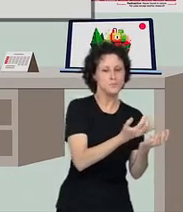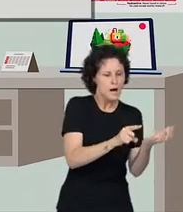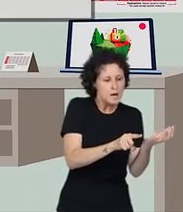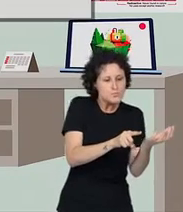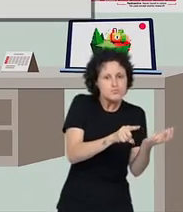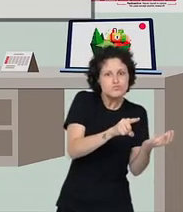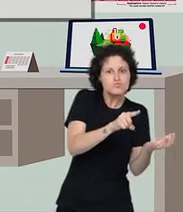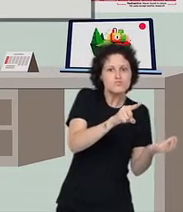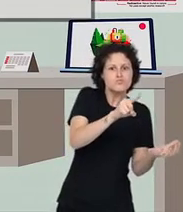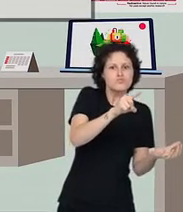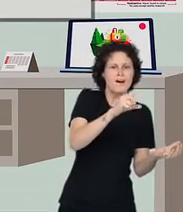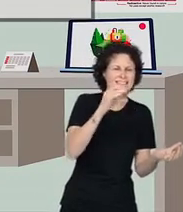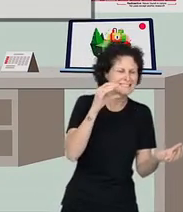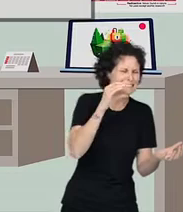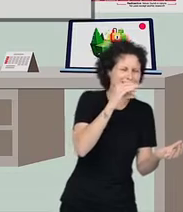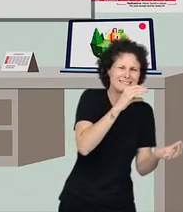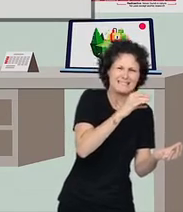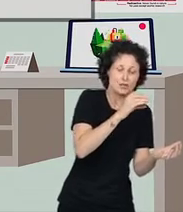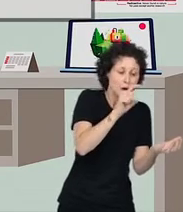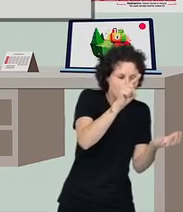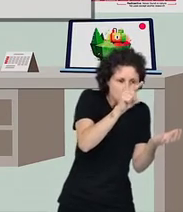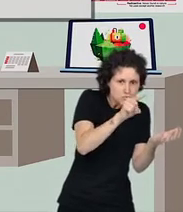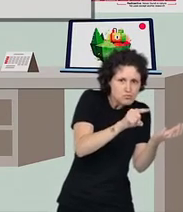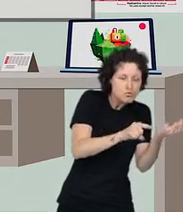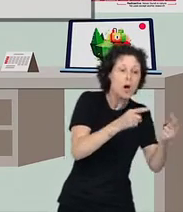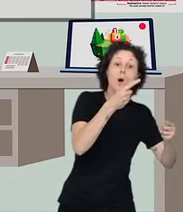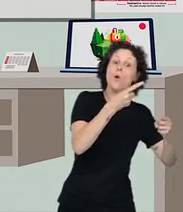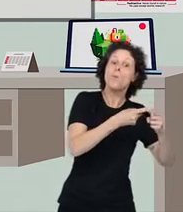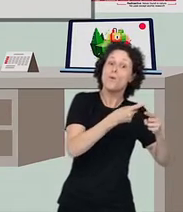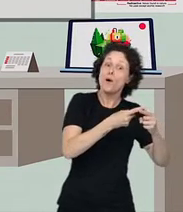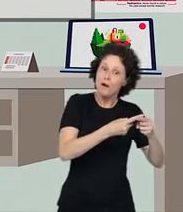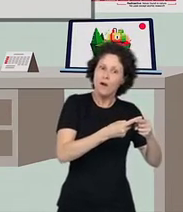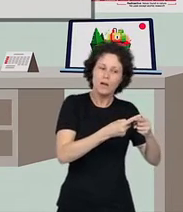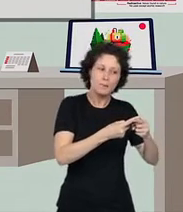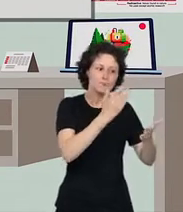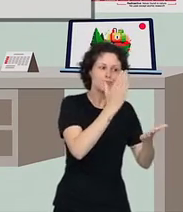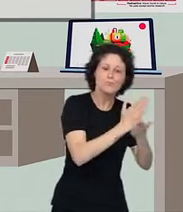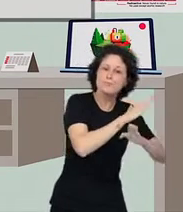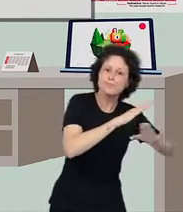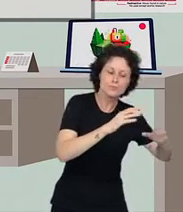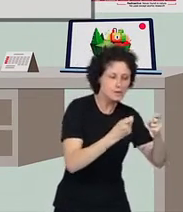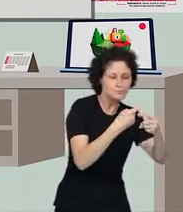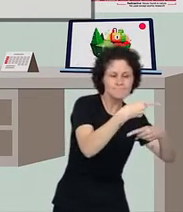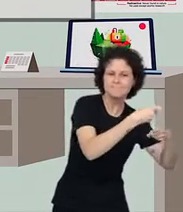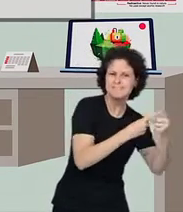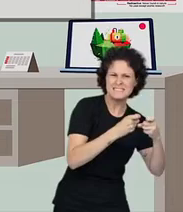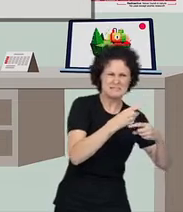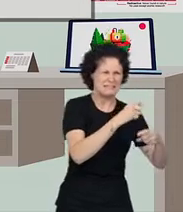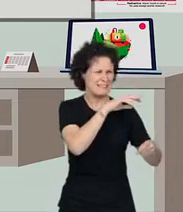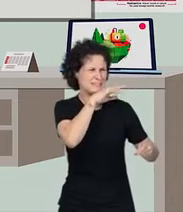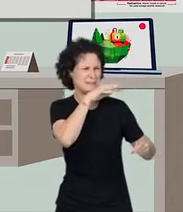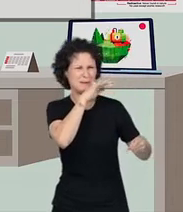alimento em altas temperaturas por um curto período de tempo e depois resfria novamente. Isso acontece para matar